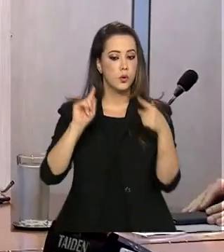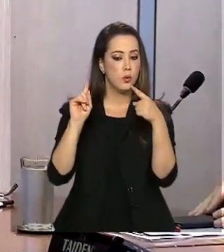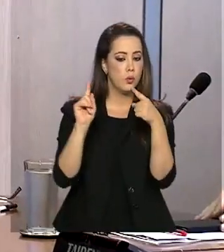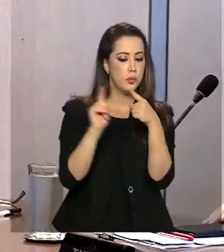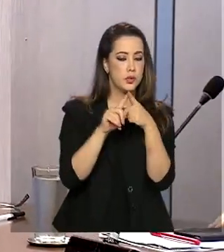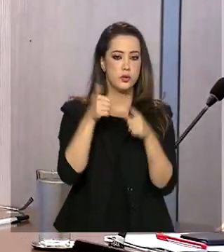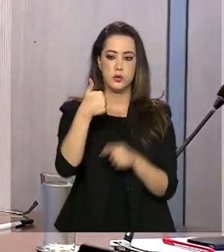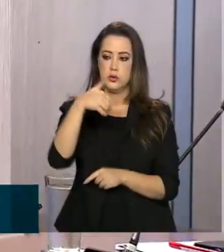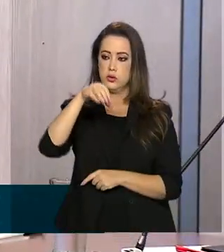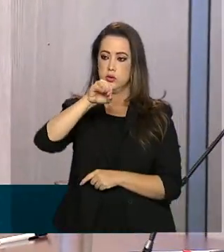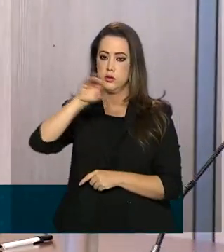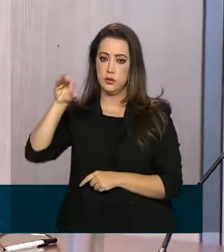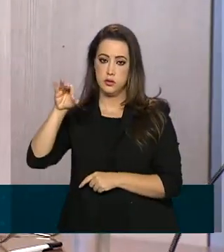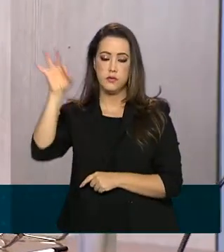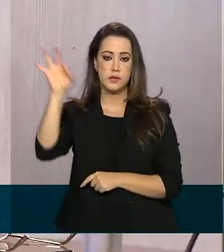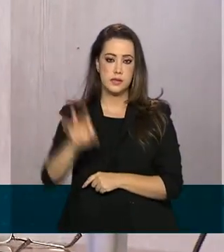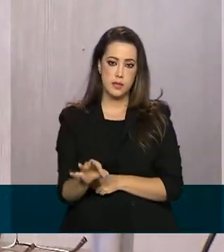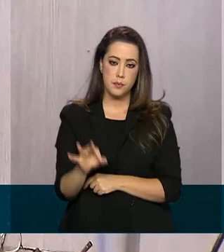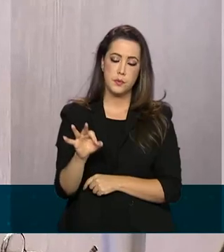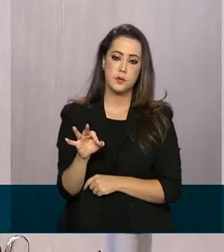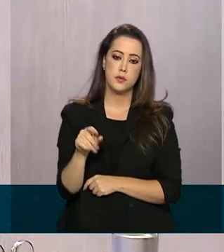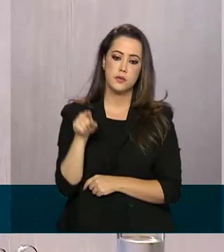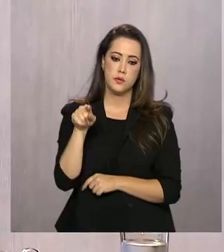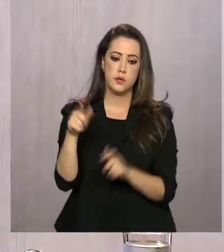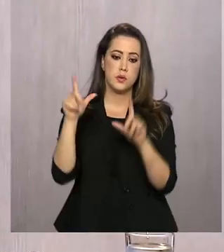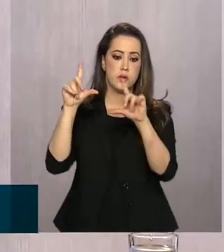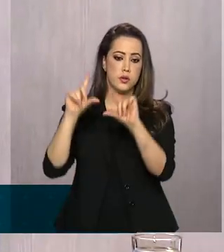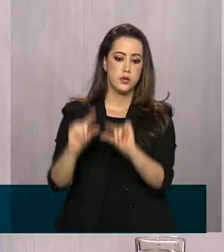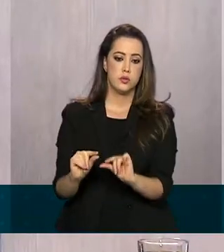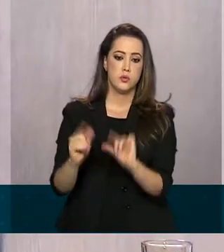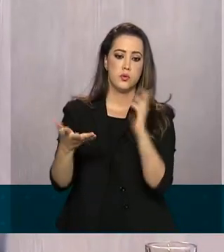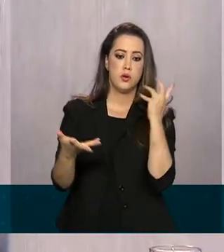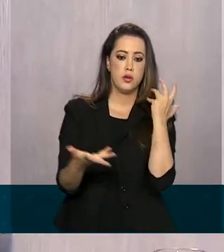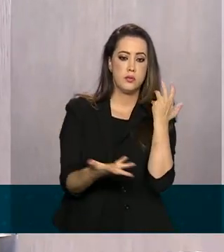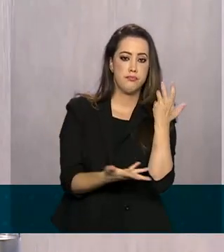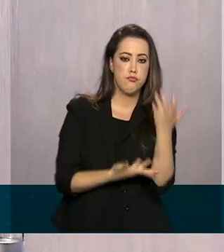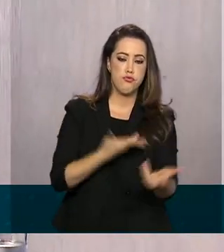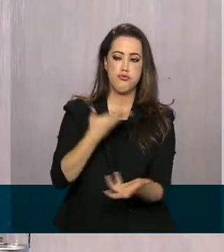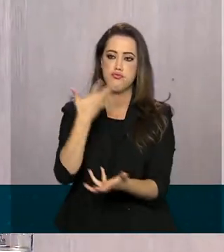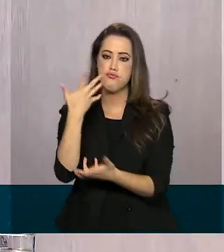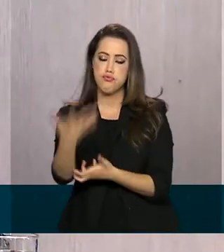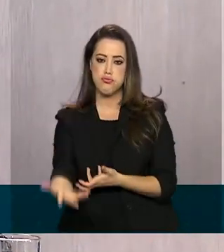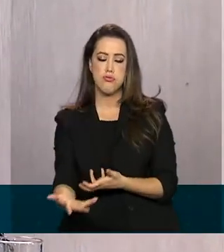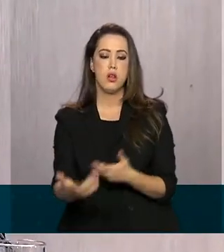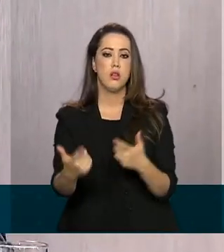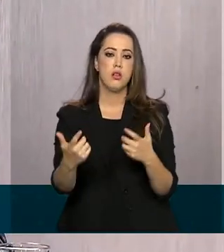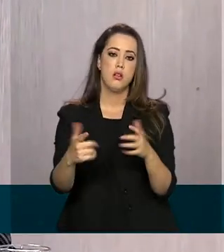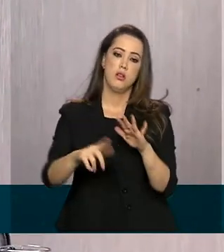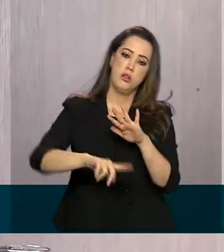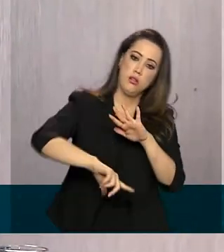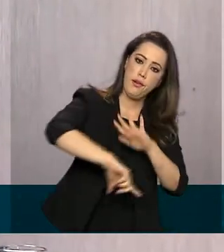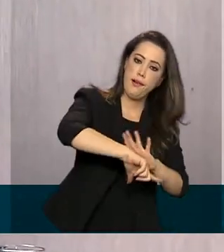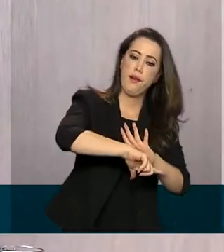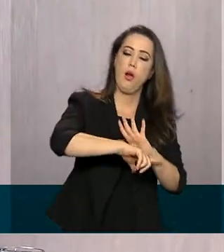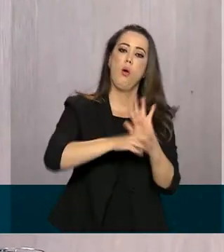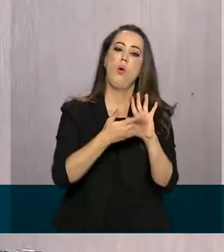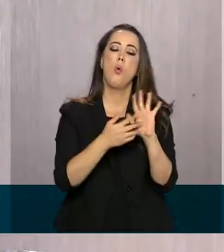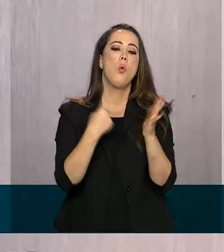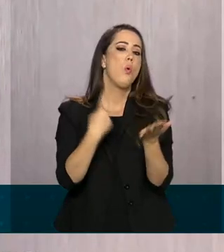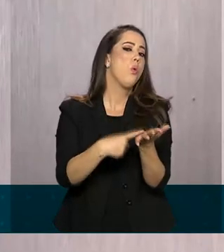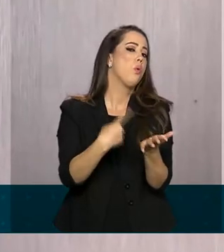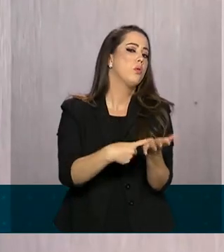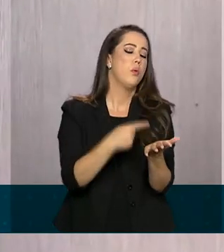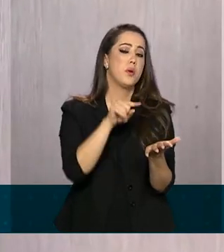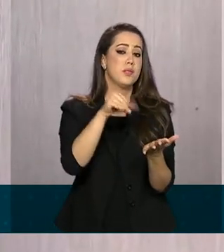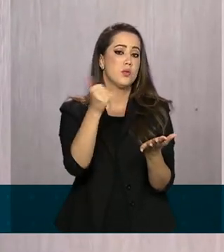de 100% da redução do desmatamento ilegal. Em qual prazo? No prazo contido no compromisso